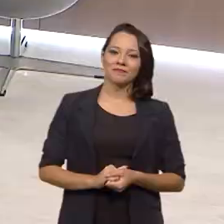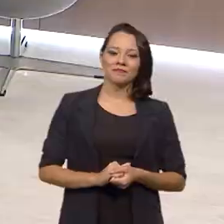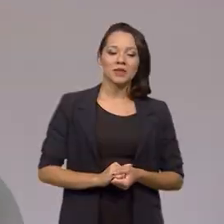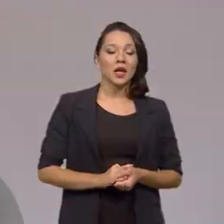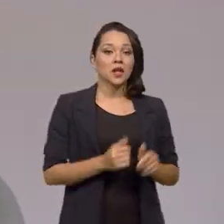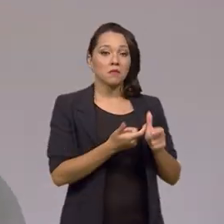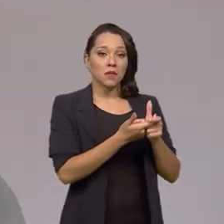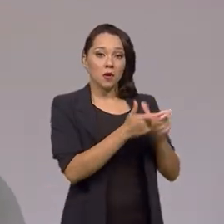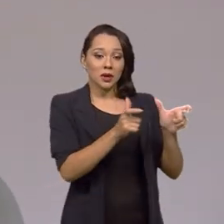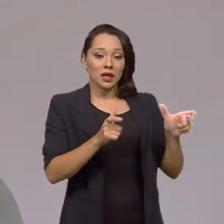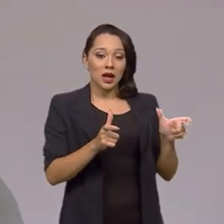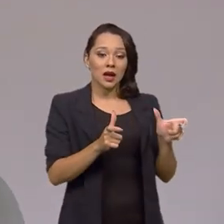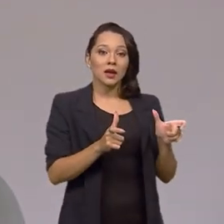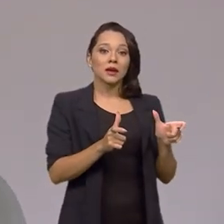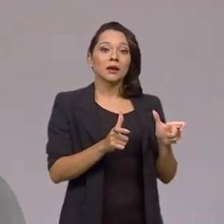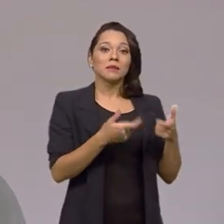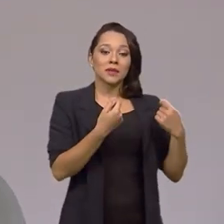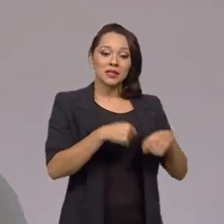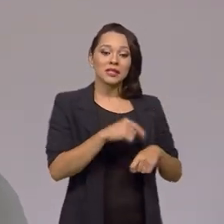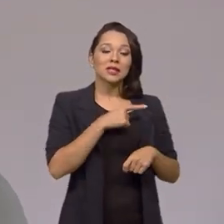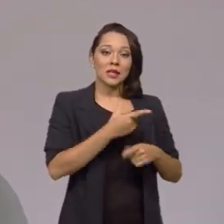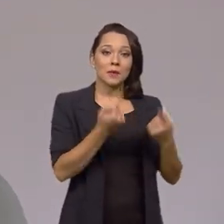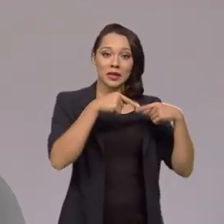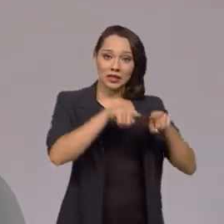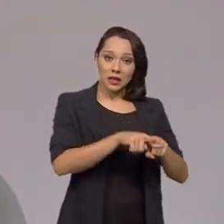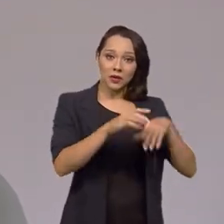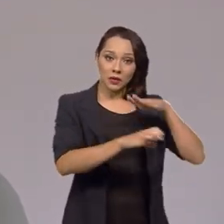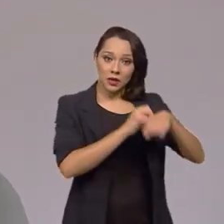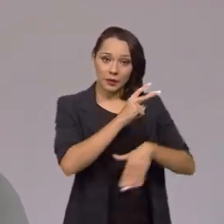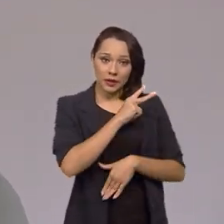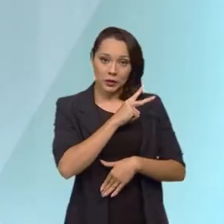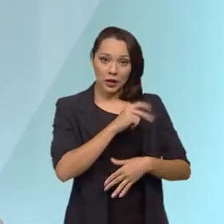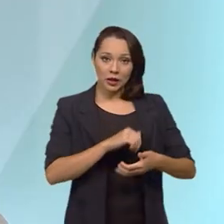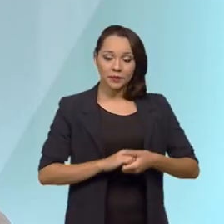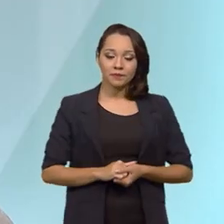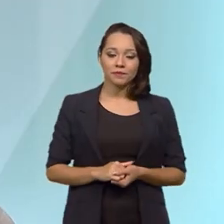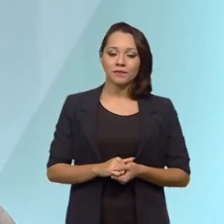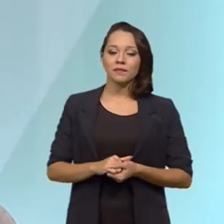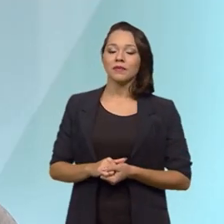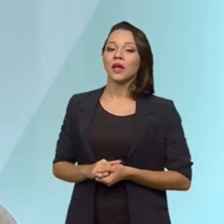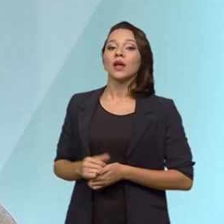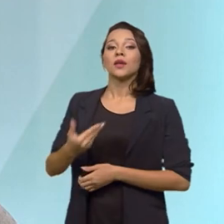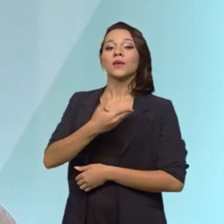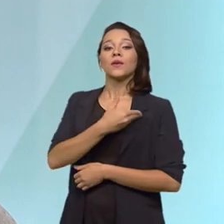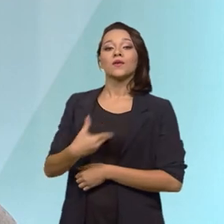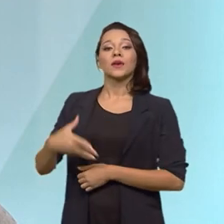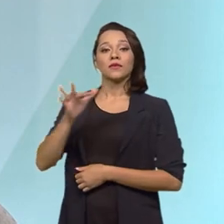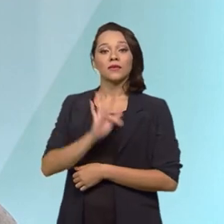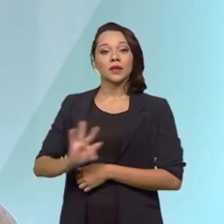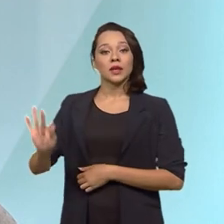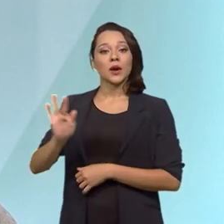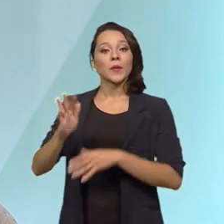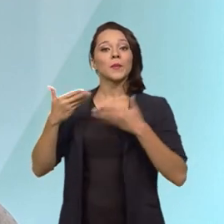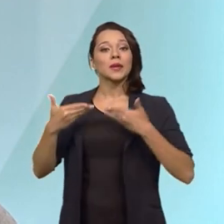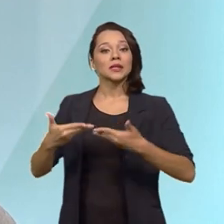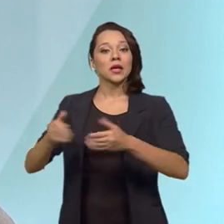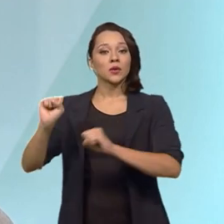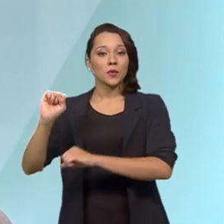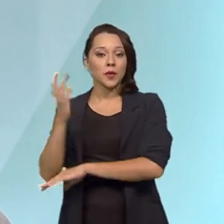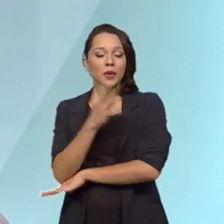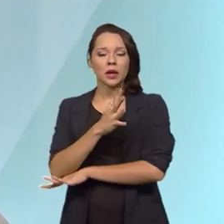expandir, terá parceria com a iniciativa privada, ministro? O governo federal, o Ministério do Meio Ambiente,